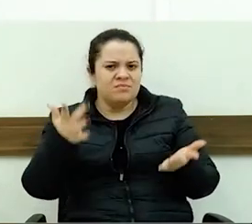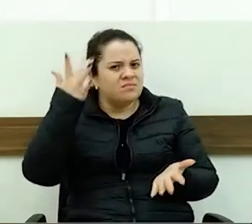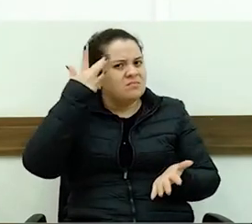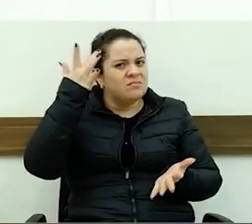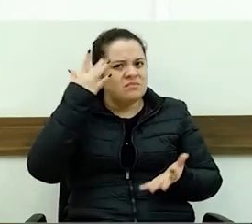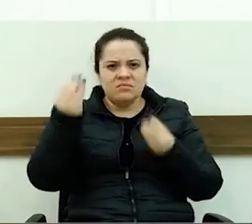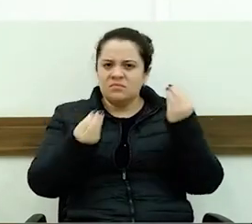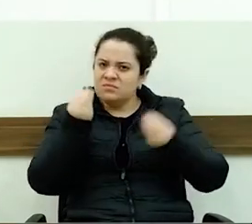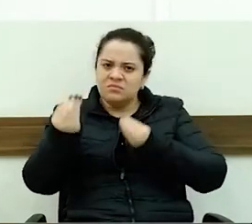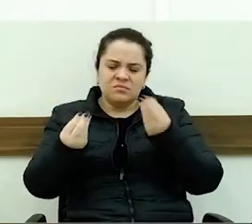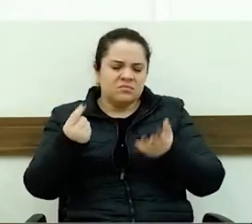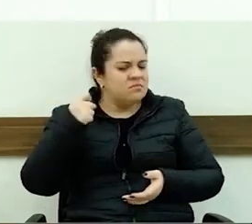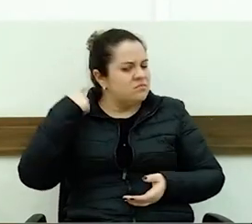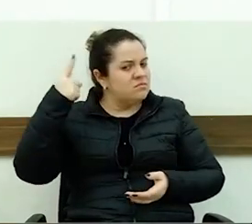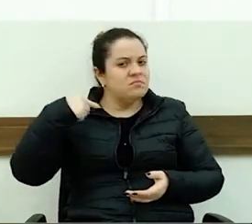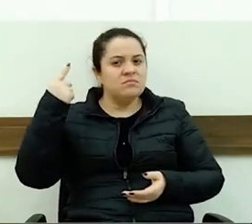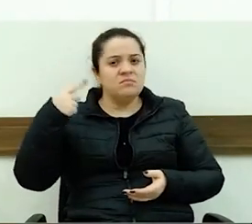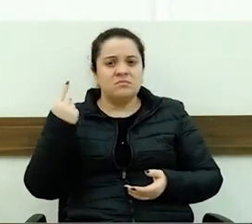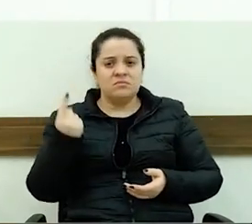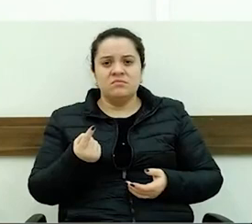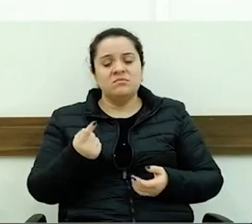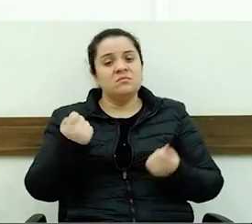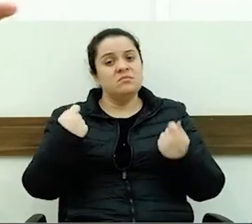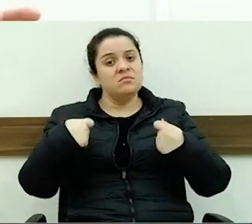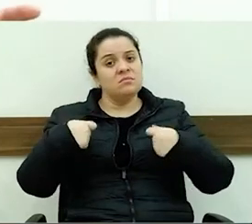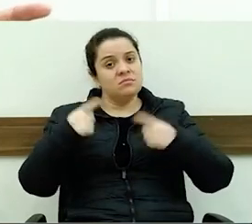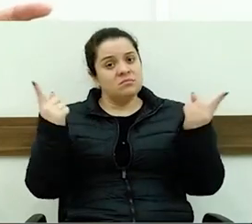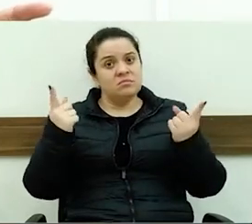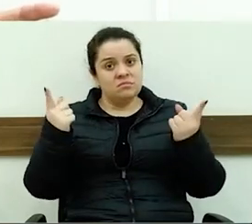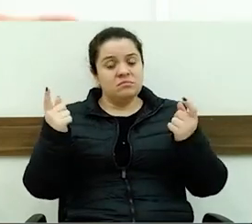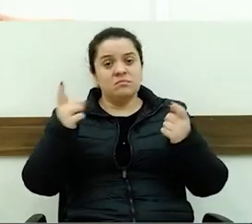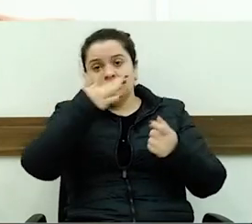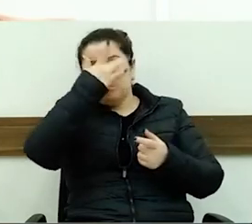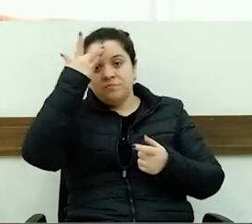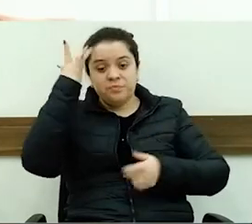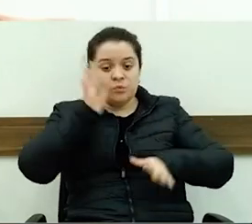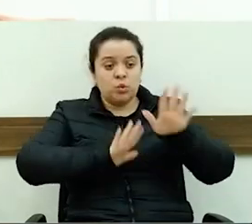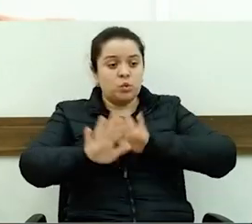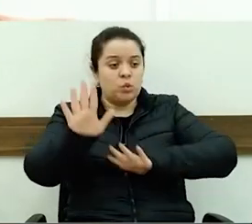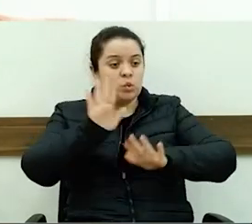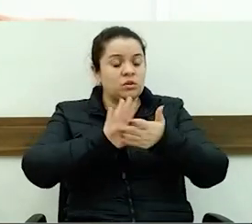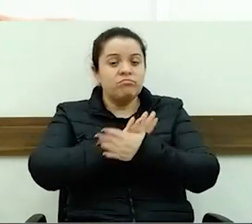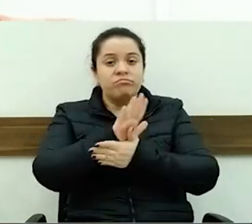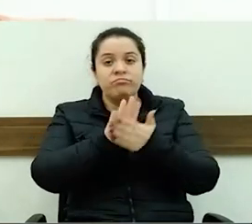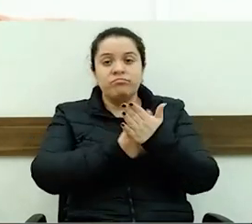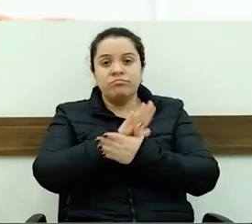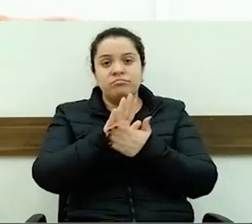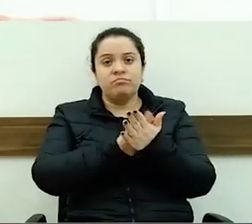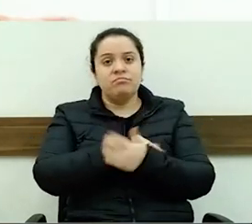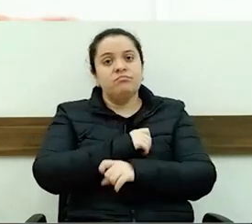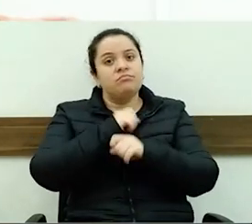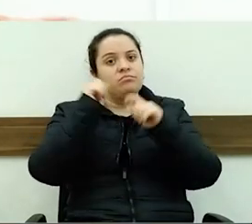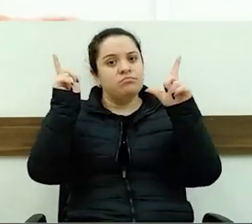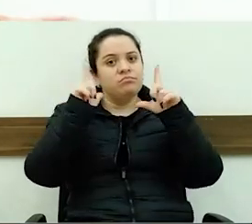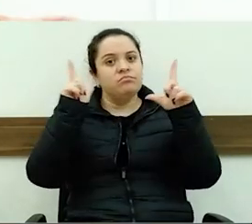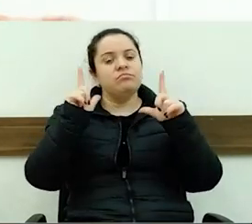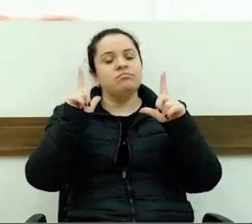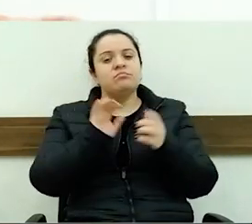à Secretaria de Saúde, a todos envolvidos, de que forma podemos resolver isso daí? Como eu digo nas